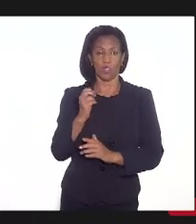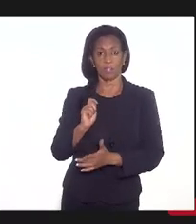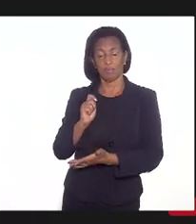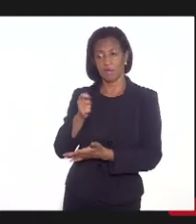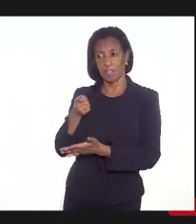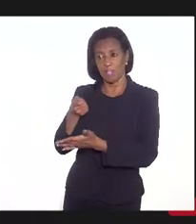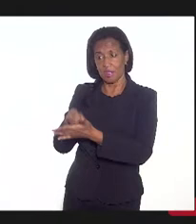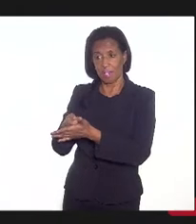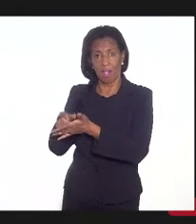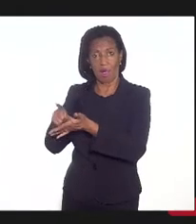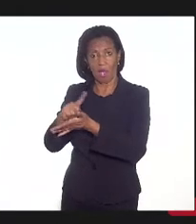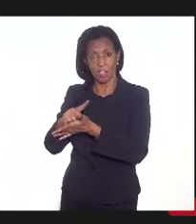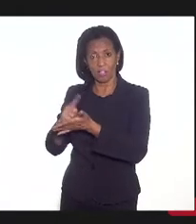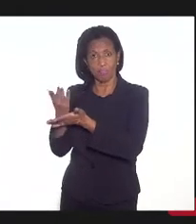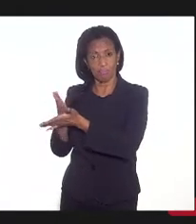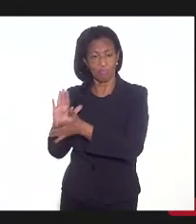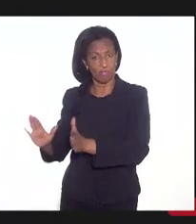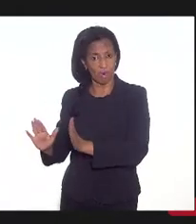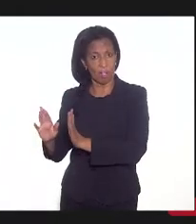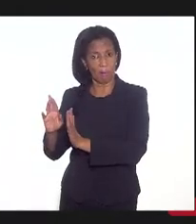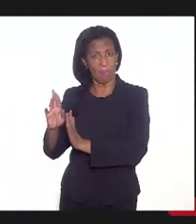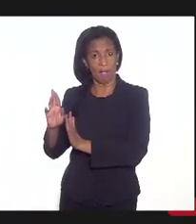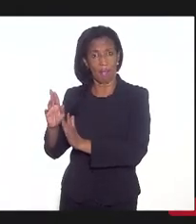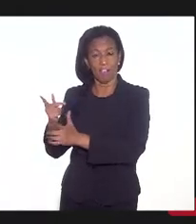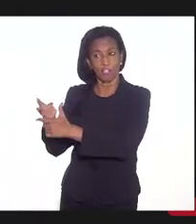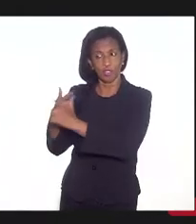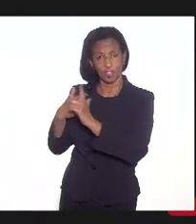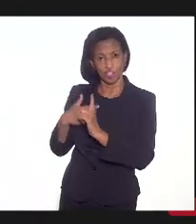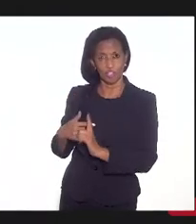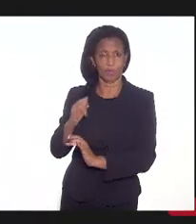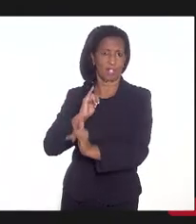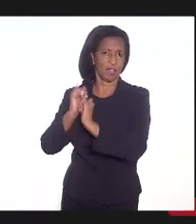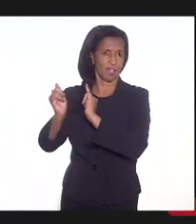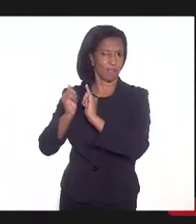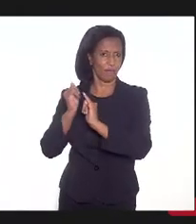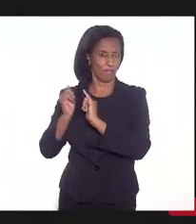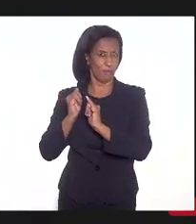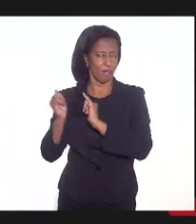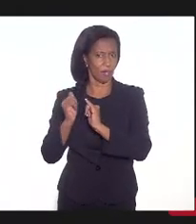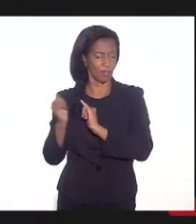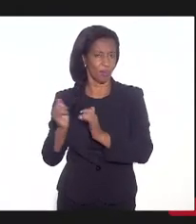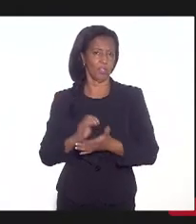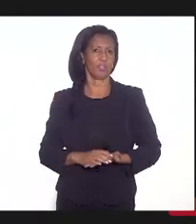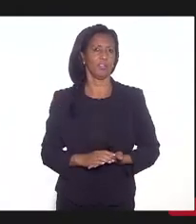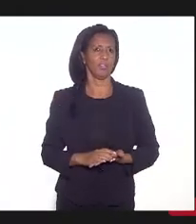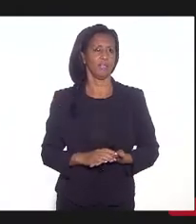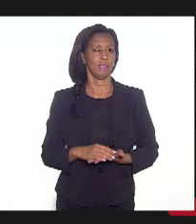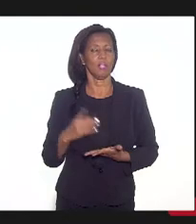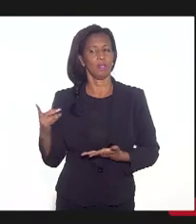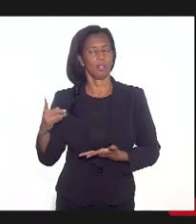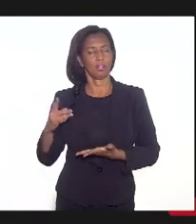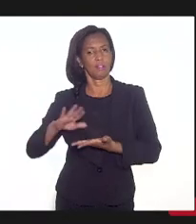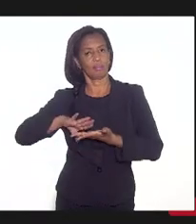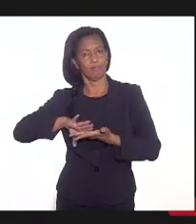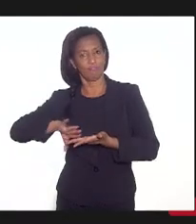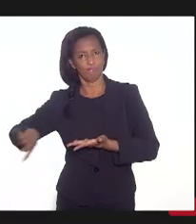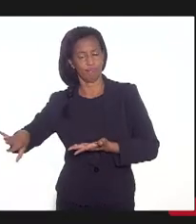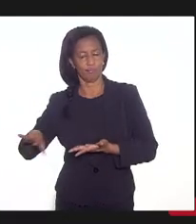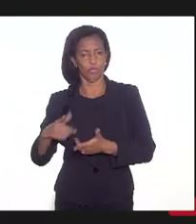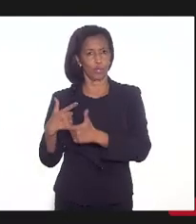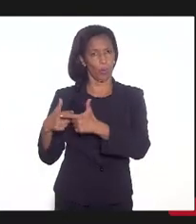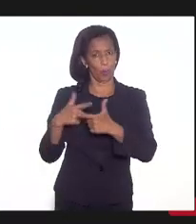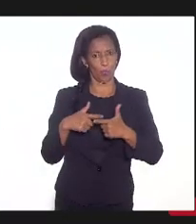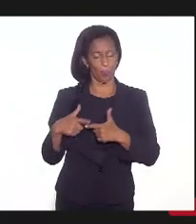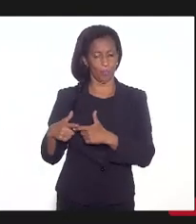exercício as pendências, as informações eventualmente pendentes descaracterizam. Não,